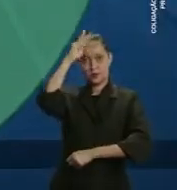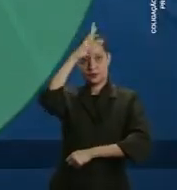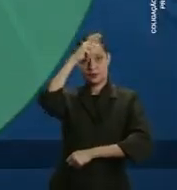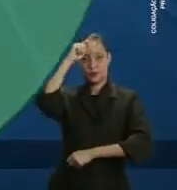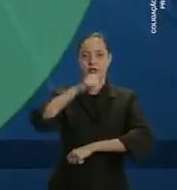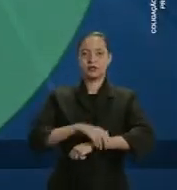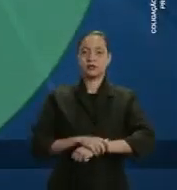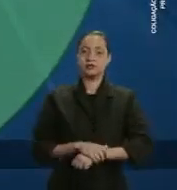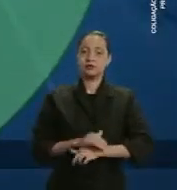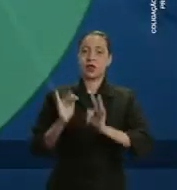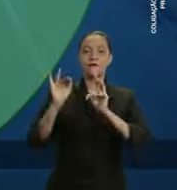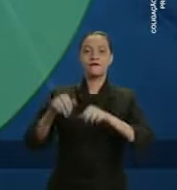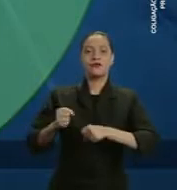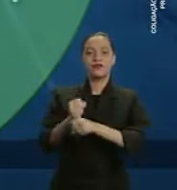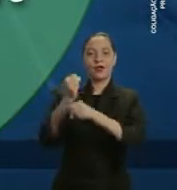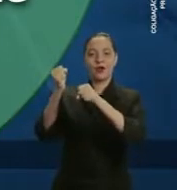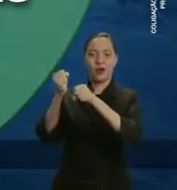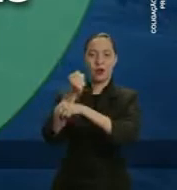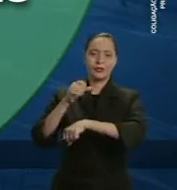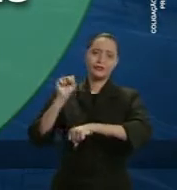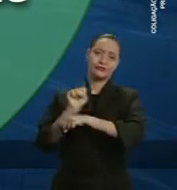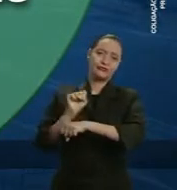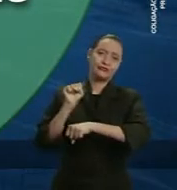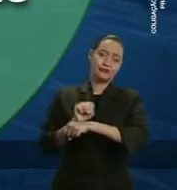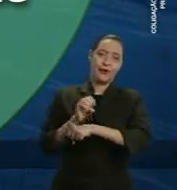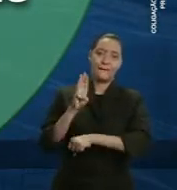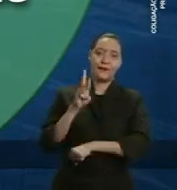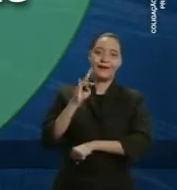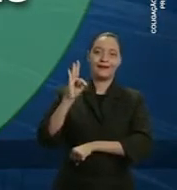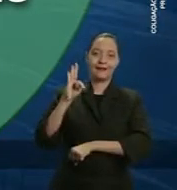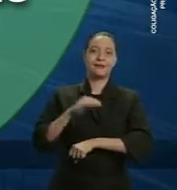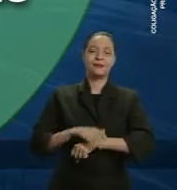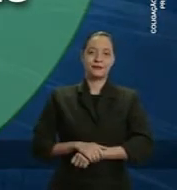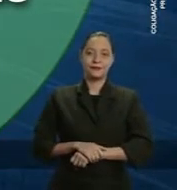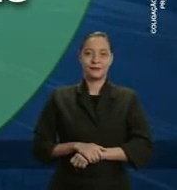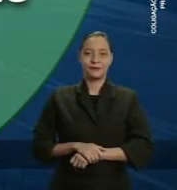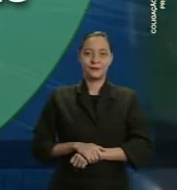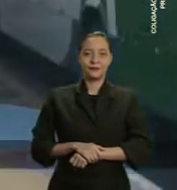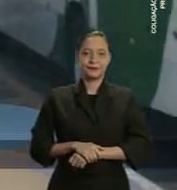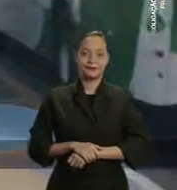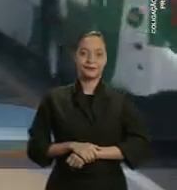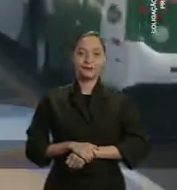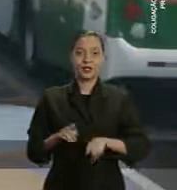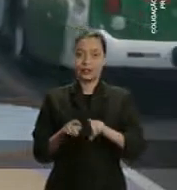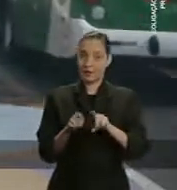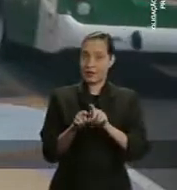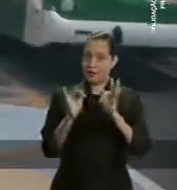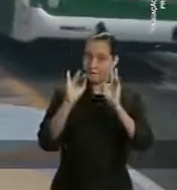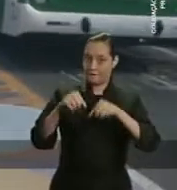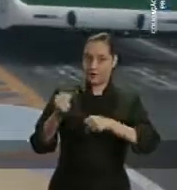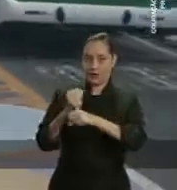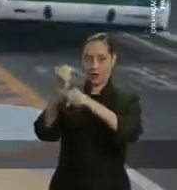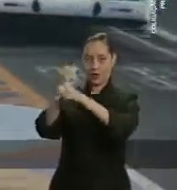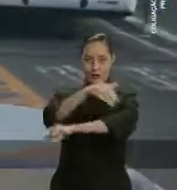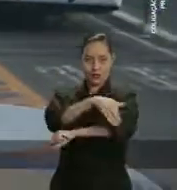iremos dar um capítulo final ao tão esperado BRT, concluindo suas obras. Finalizaremos também as obras